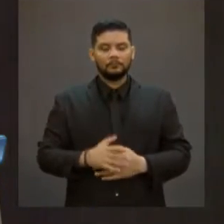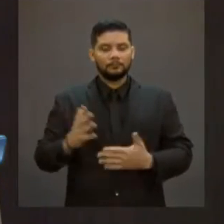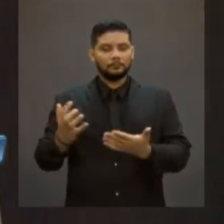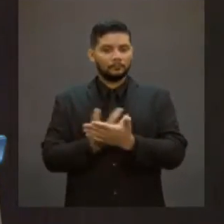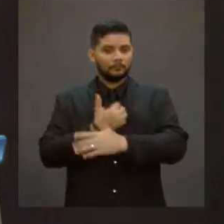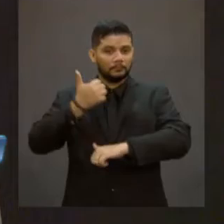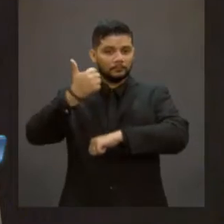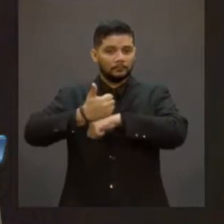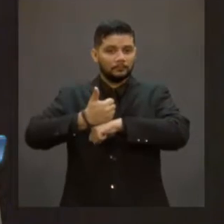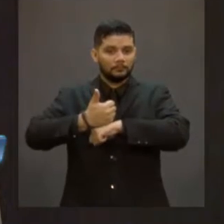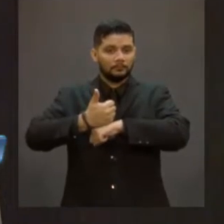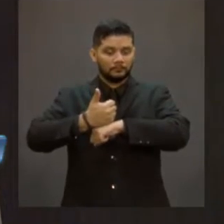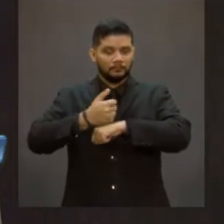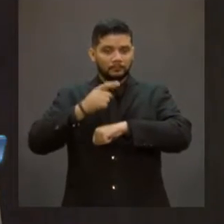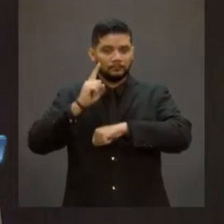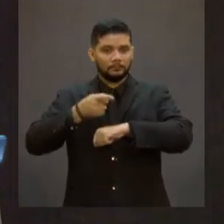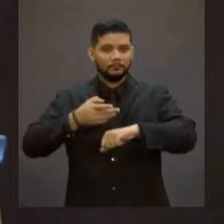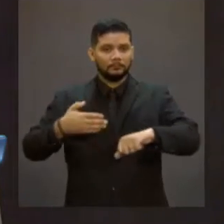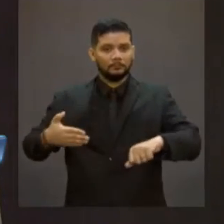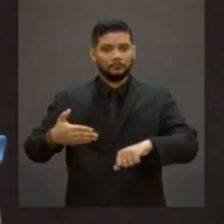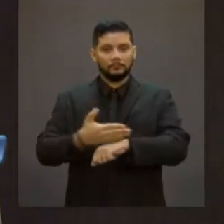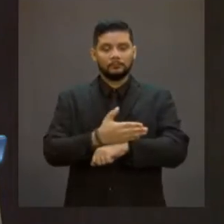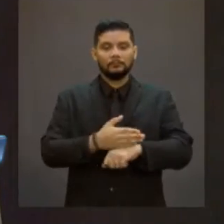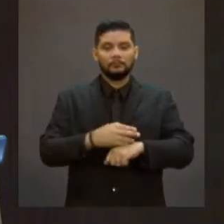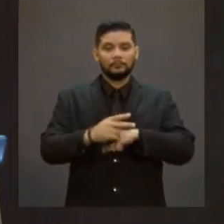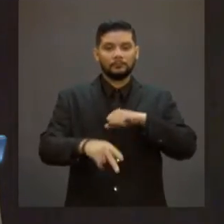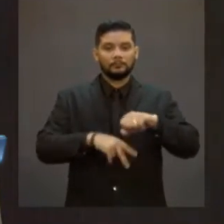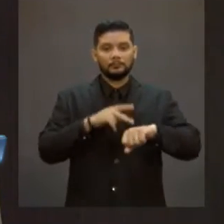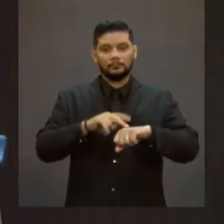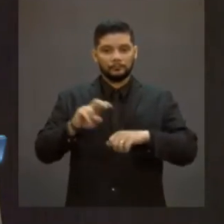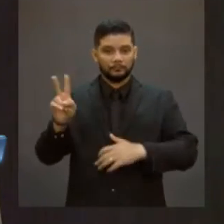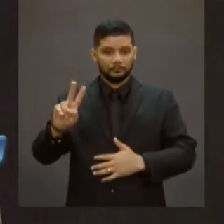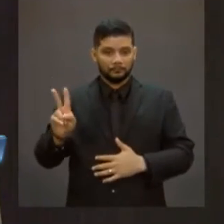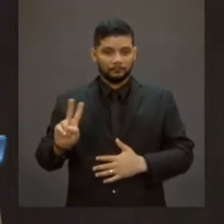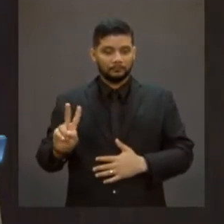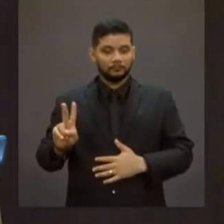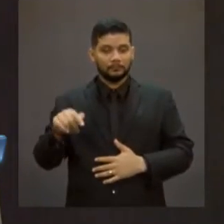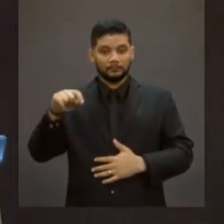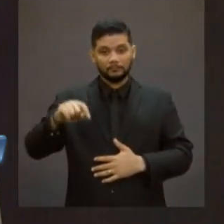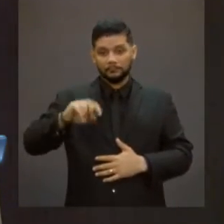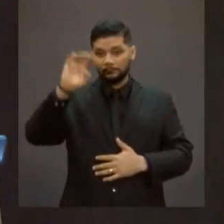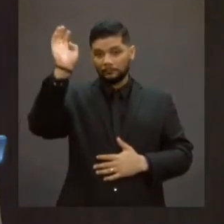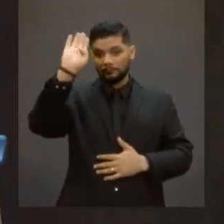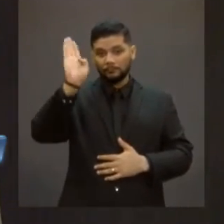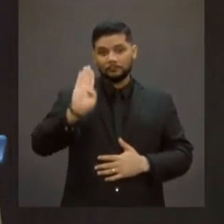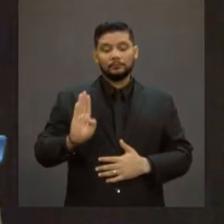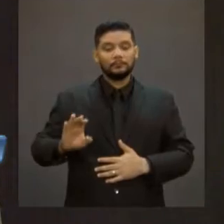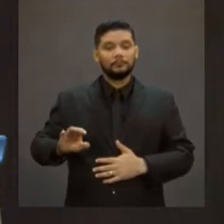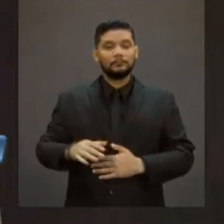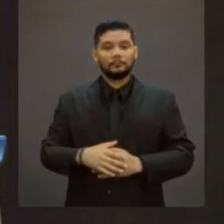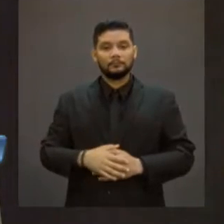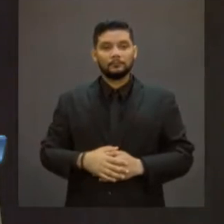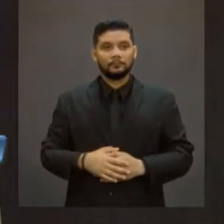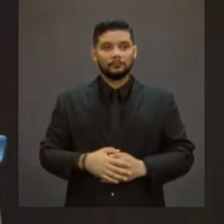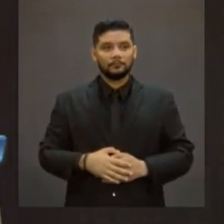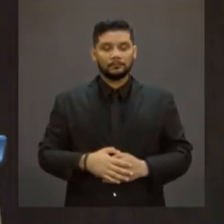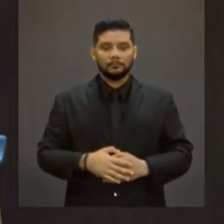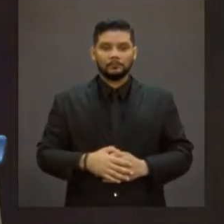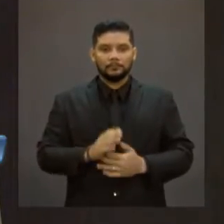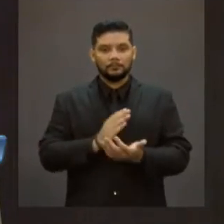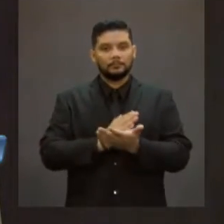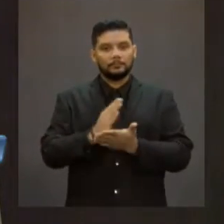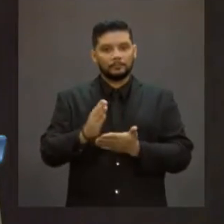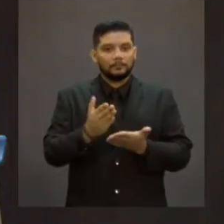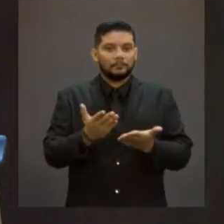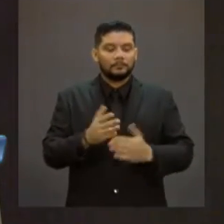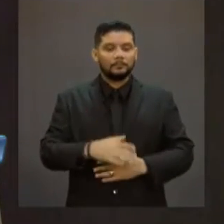O aconteceu ontem, na invasão da Embaixada da Venezuela no Brasil, é outra violação a princípios